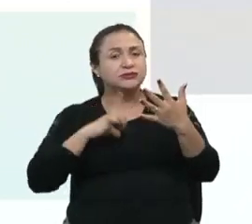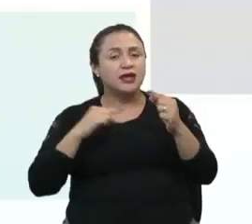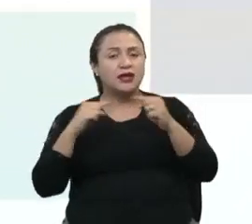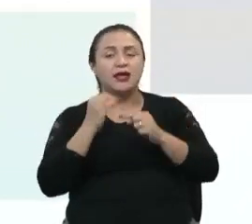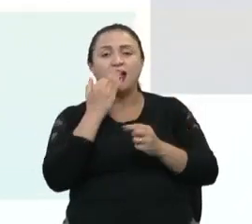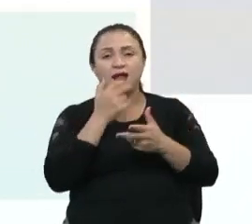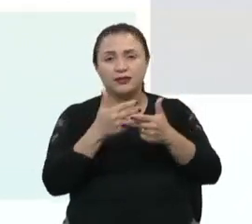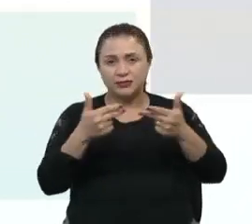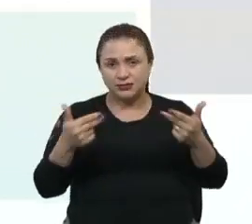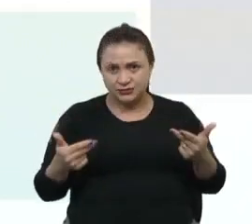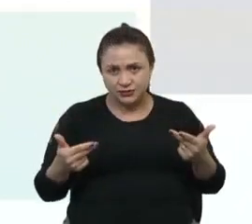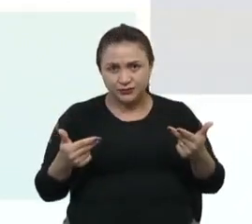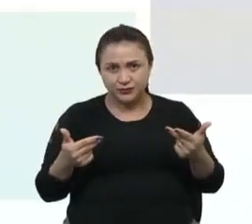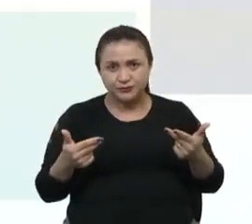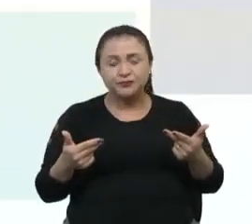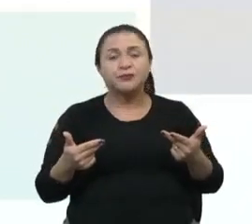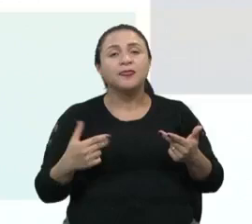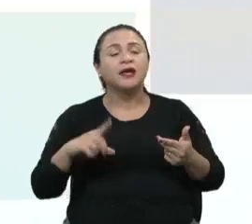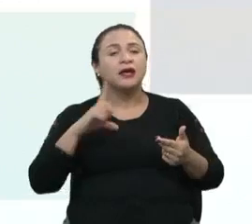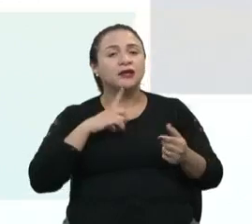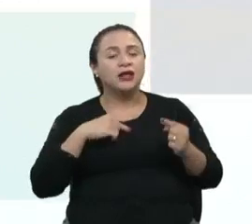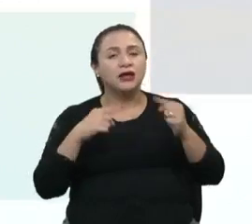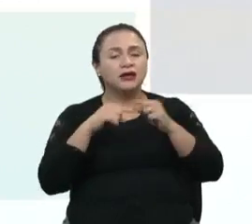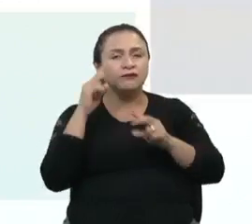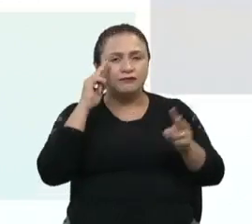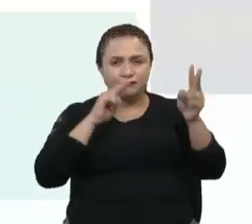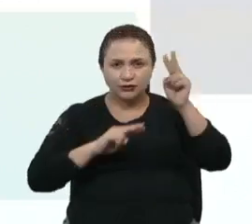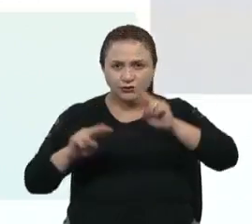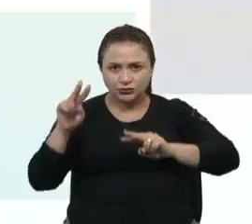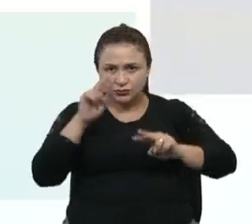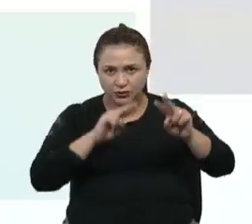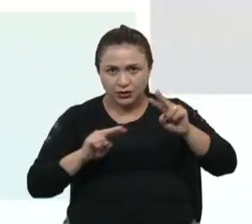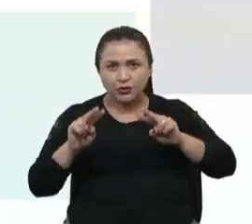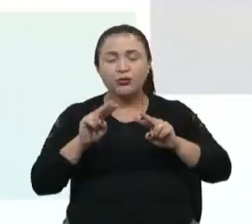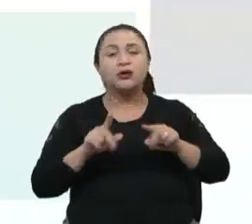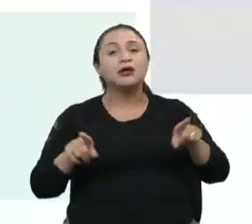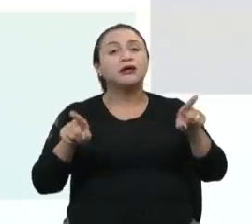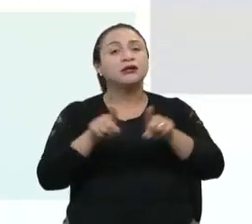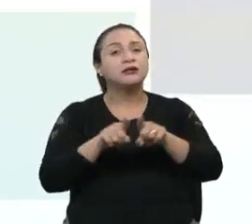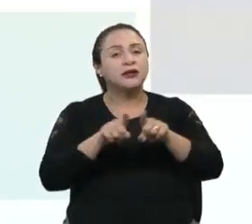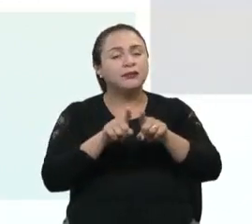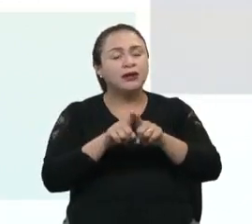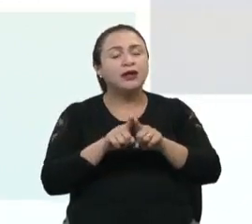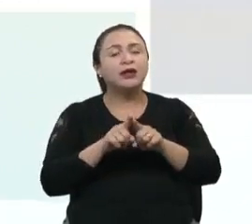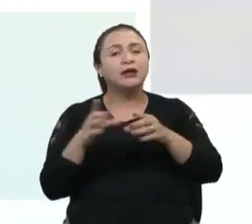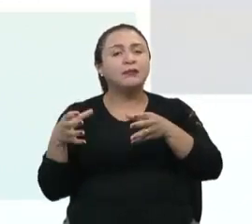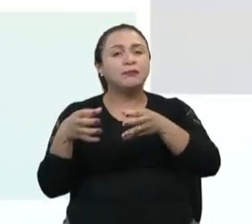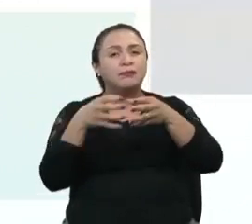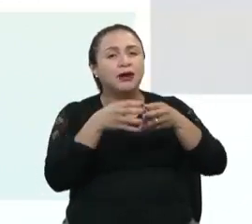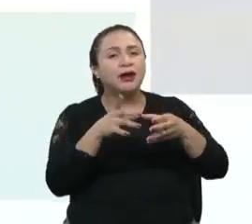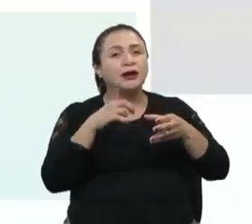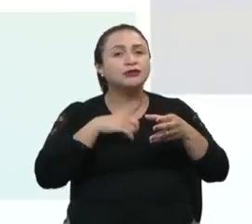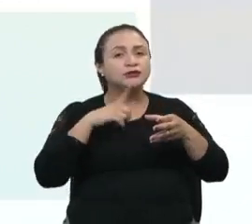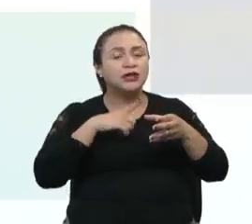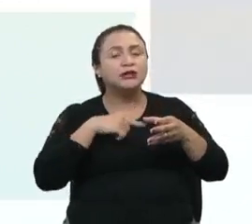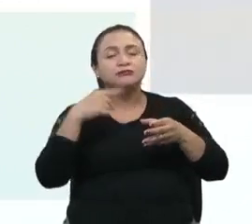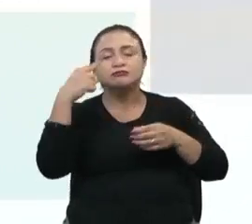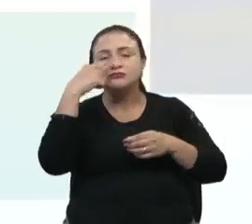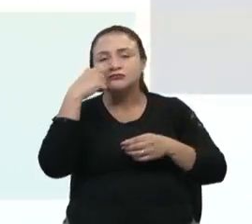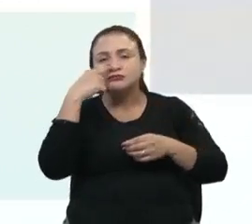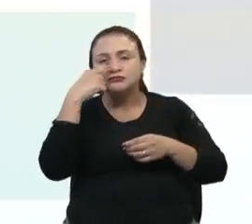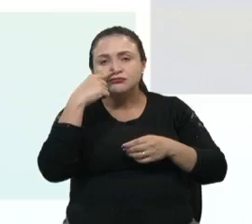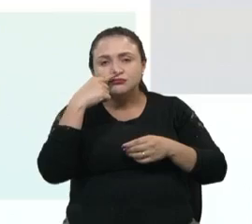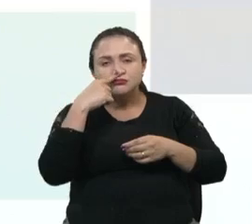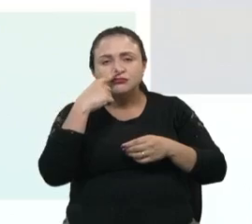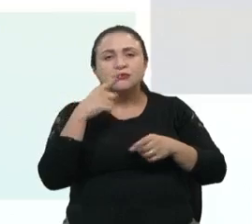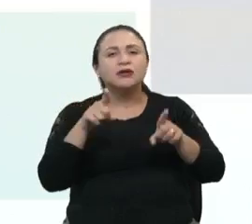alimentação. Desde a questão visual, como a parte olfativa, a parte